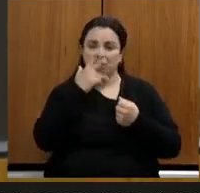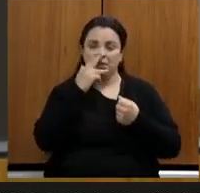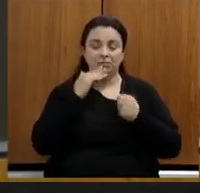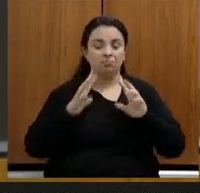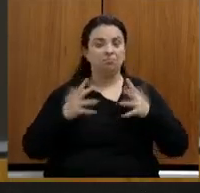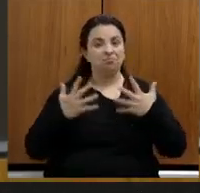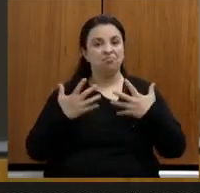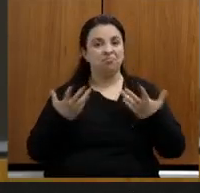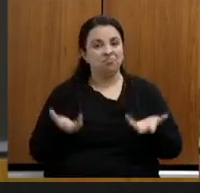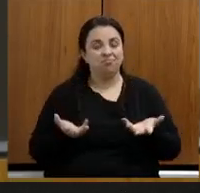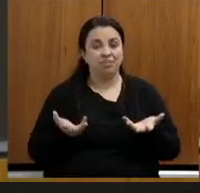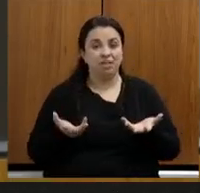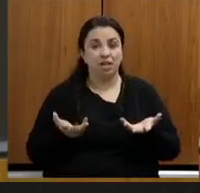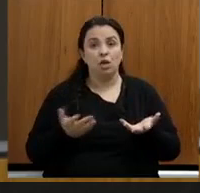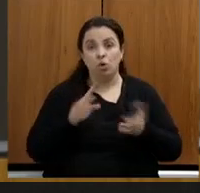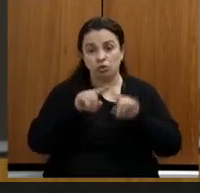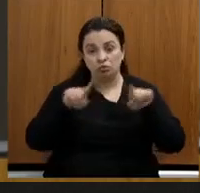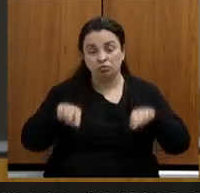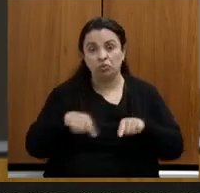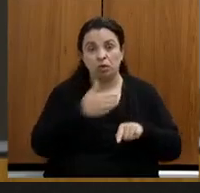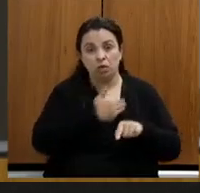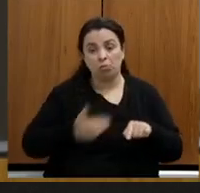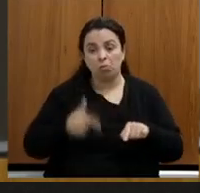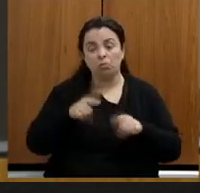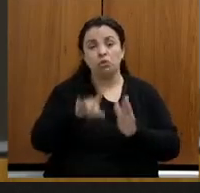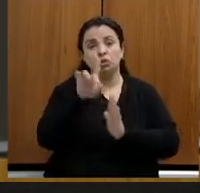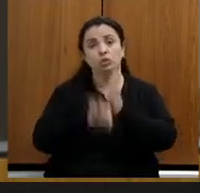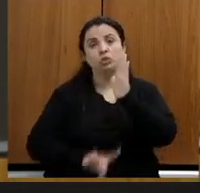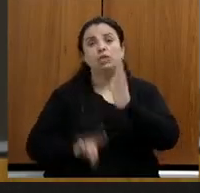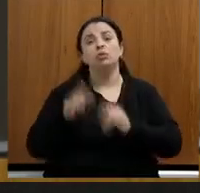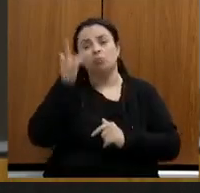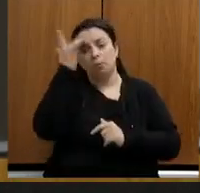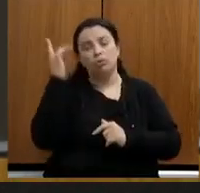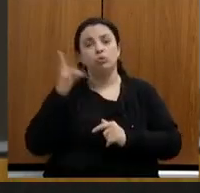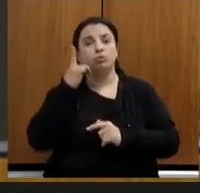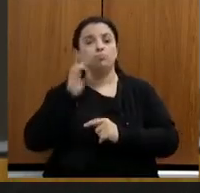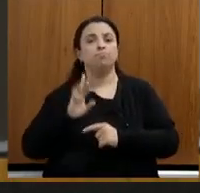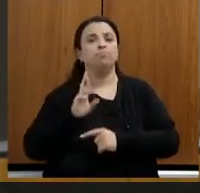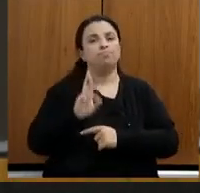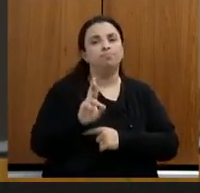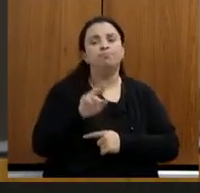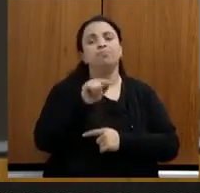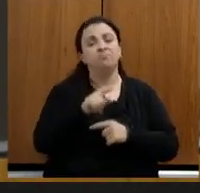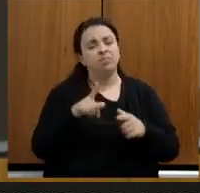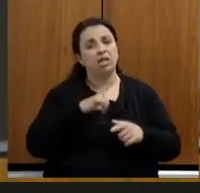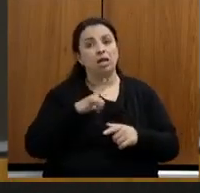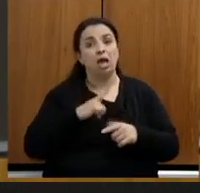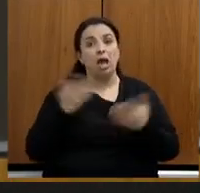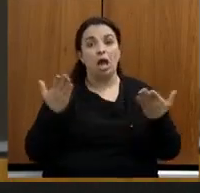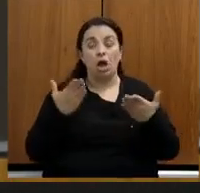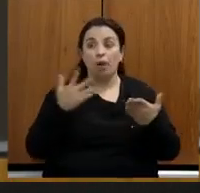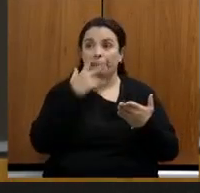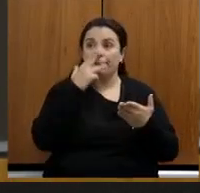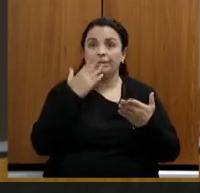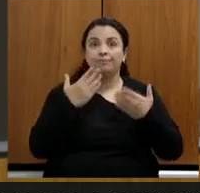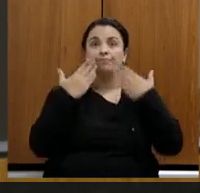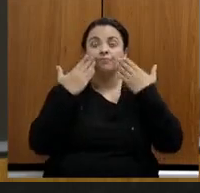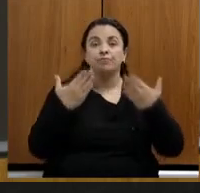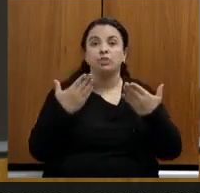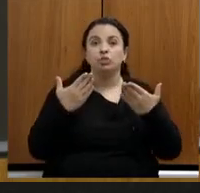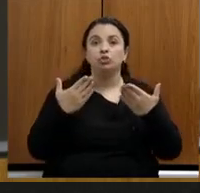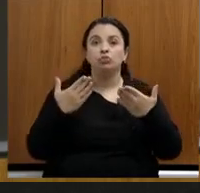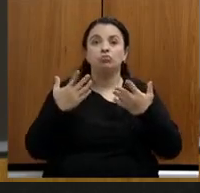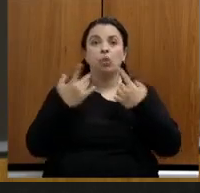públicos têm o direito à representatividade nós estamos diante de um grande ataque dos serviços públicos a PEC